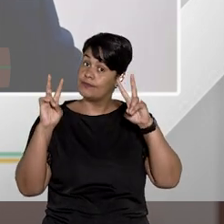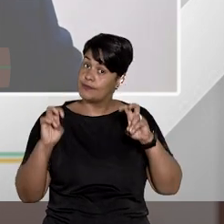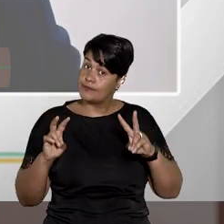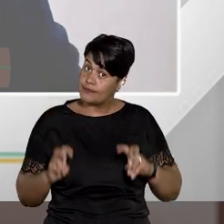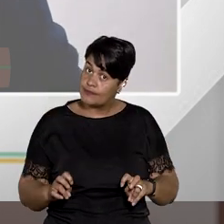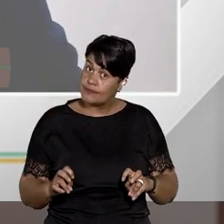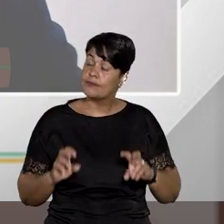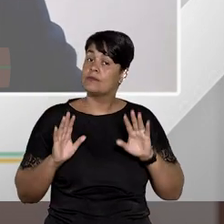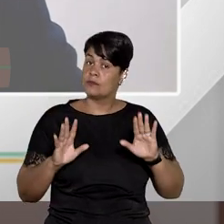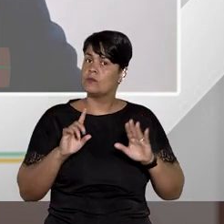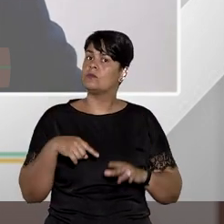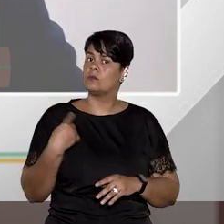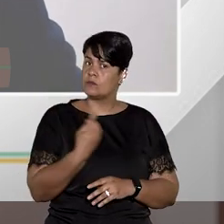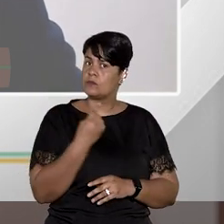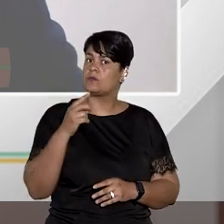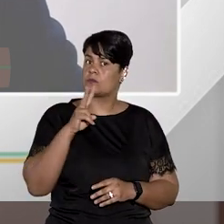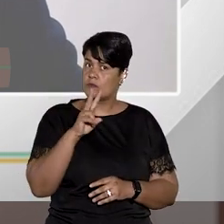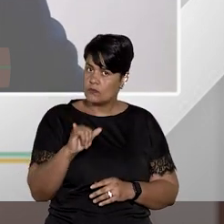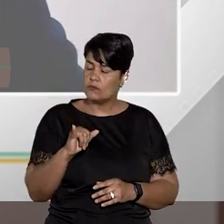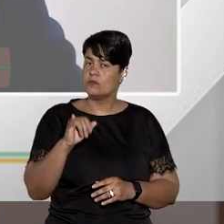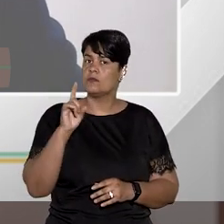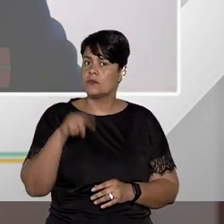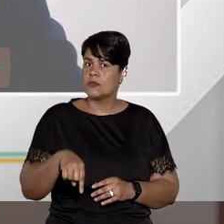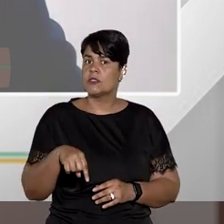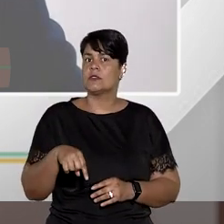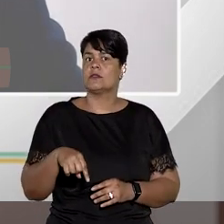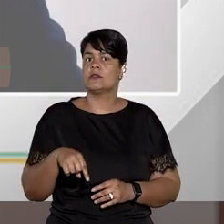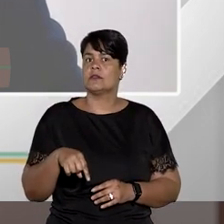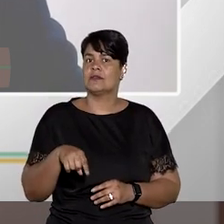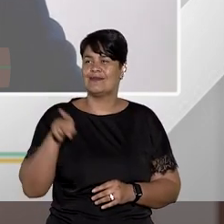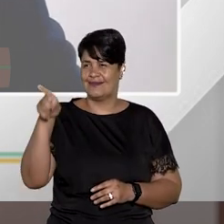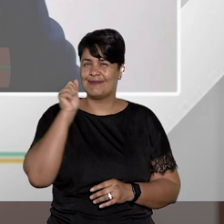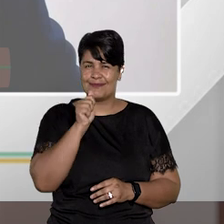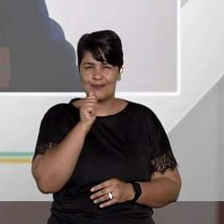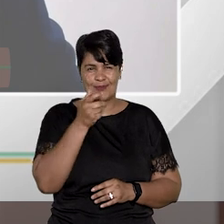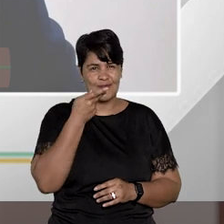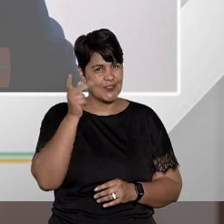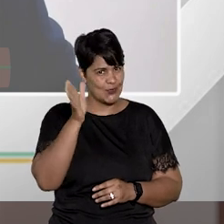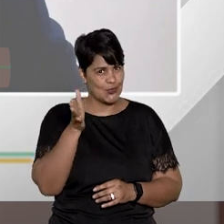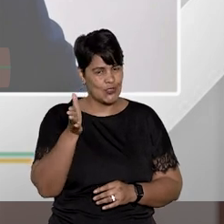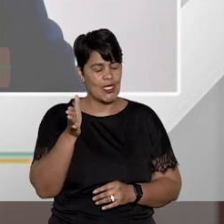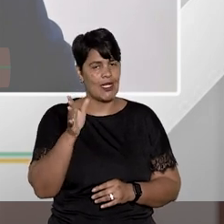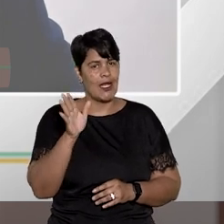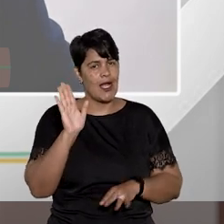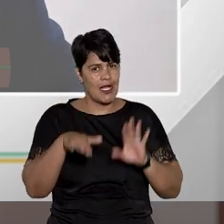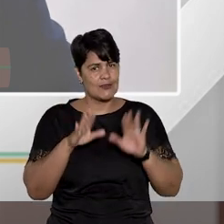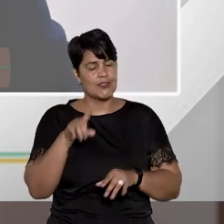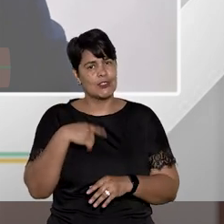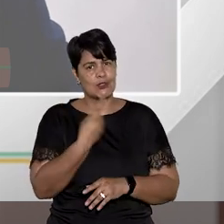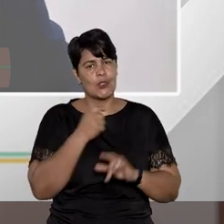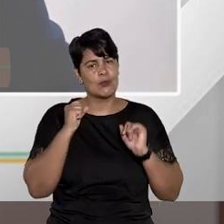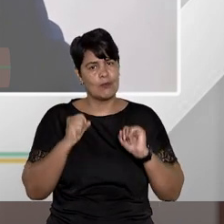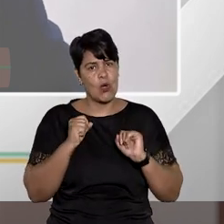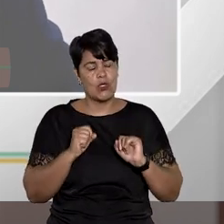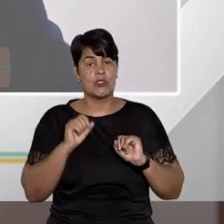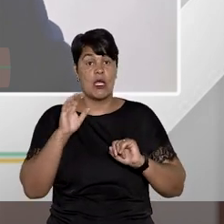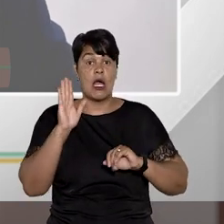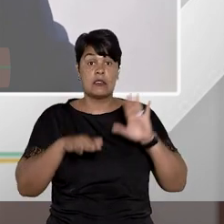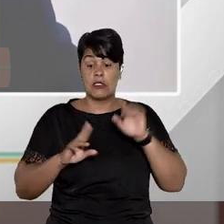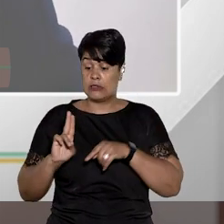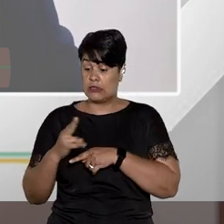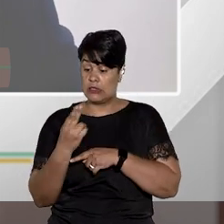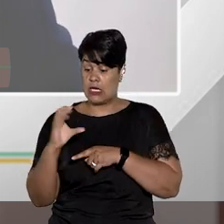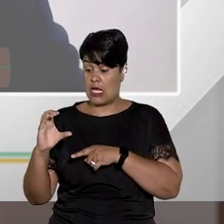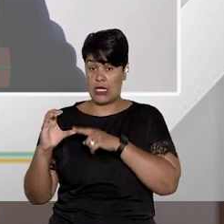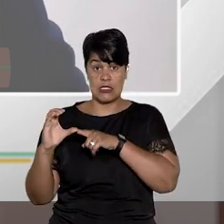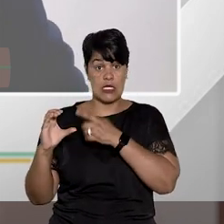fazer até, muitas vezes, a saída que a Giusa mais cedo colocou. Pode não conhecer o habeas